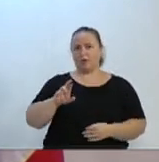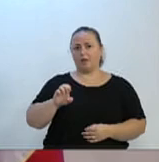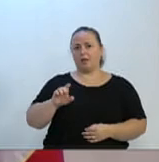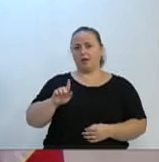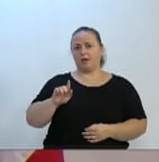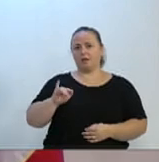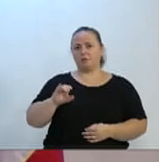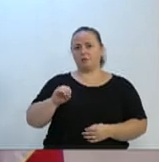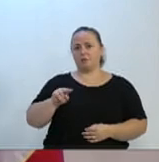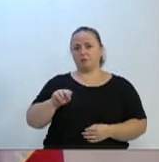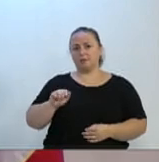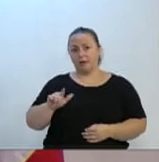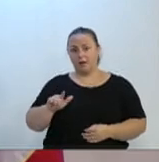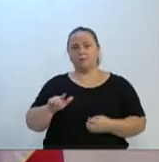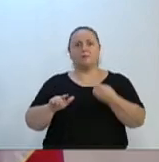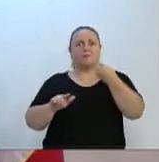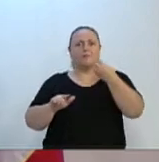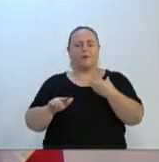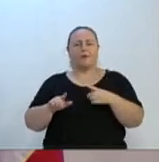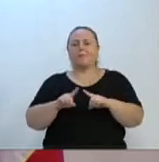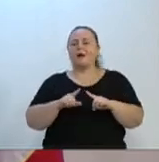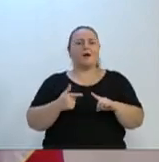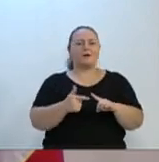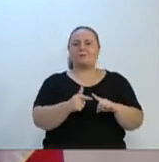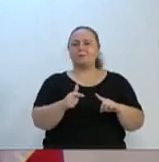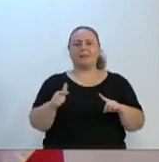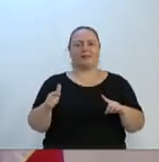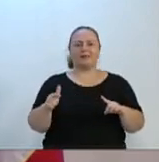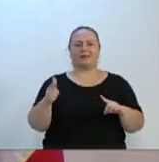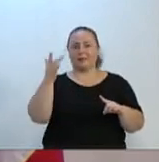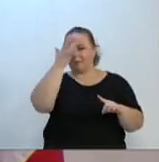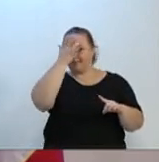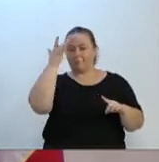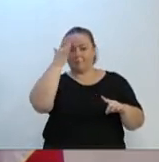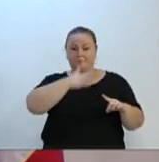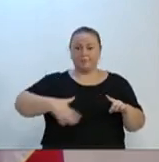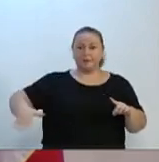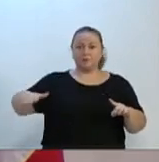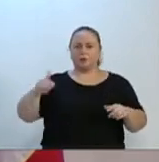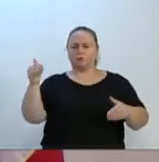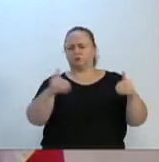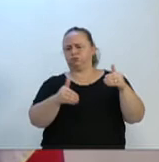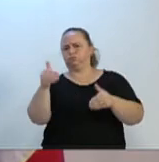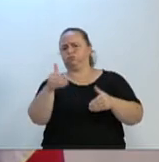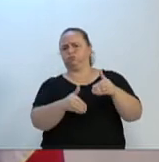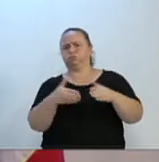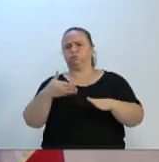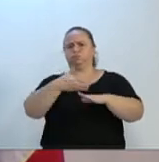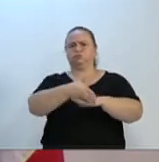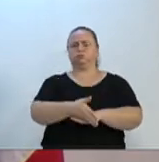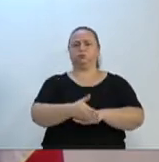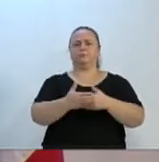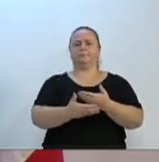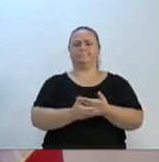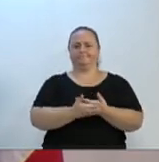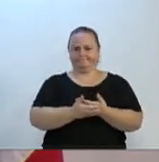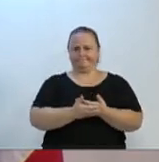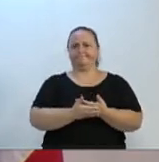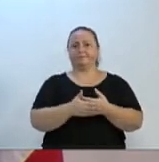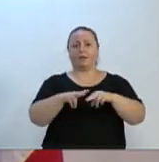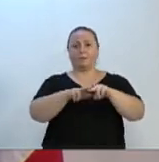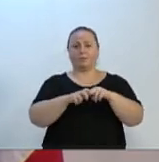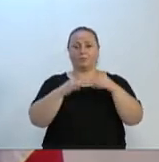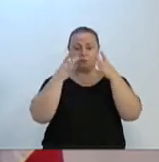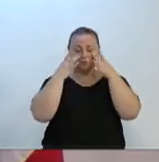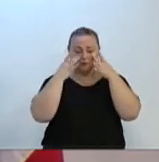E temos que, ter, por parte do governo do Estado, esse olhar de que o Hospital Santo Antônio é